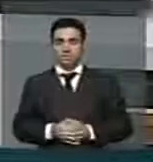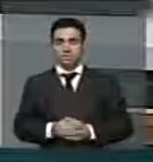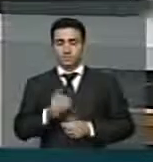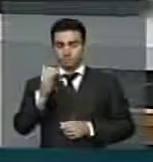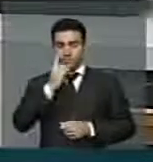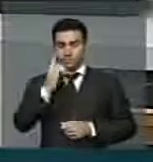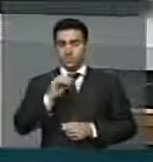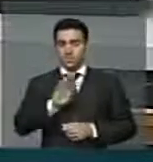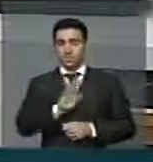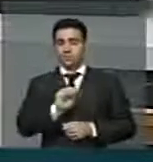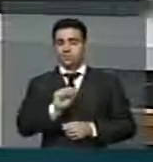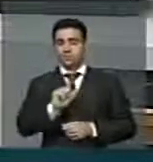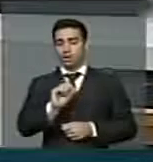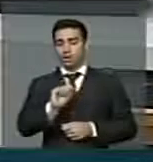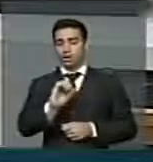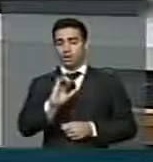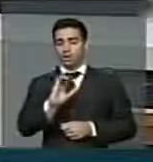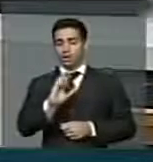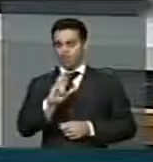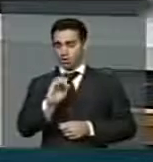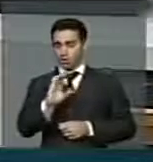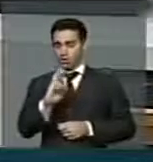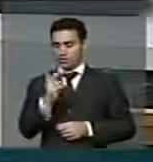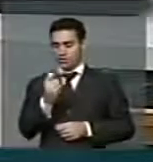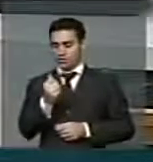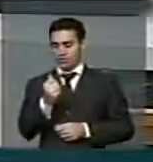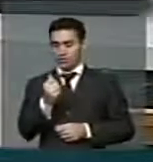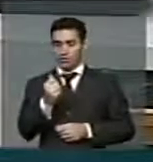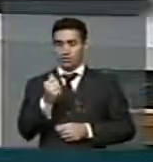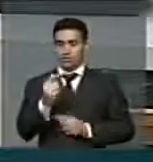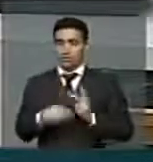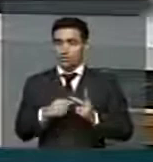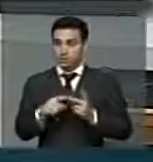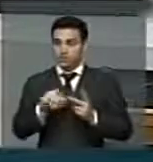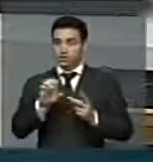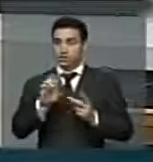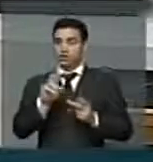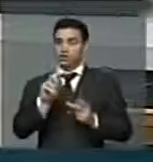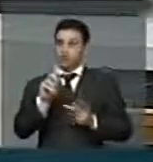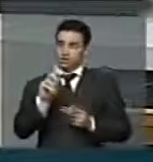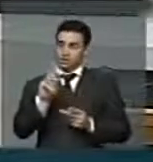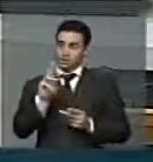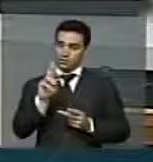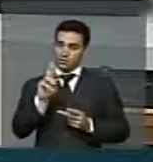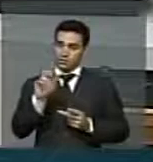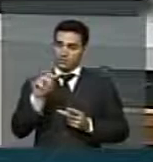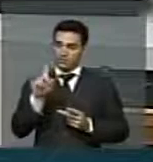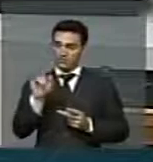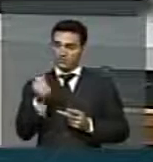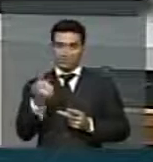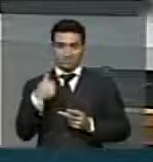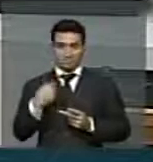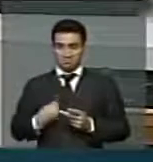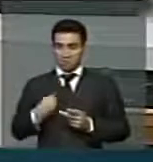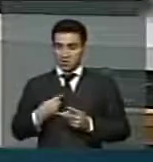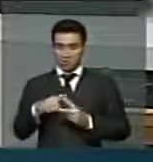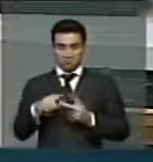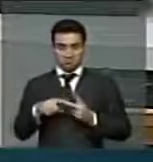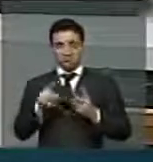Deputado Bala Rocha, tinha Arundina e Zeca de Silva, não estão. Deputado Bala Rocha.